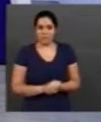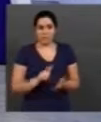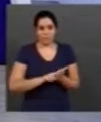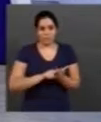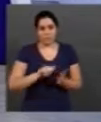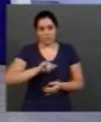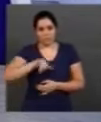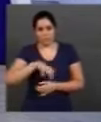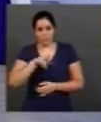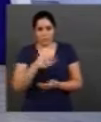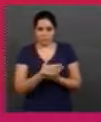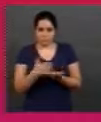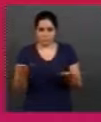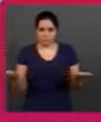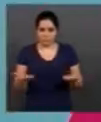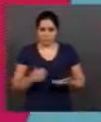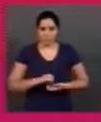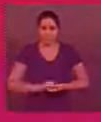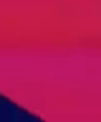está no ar.